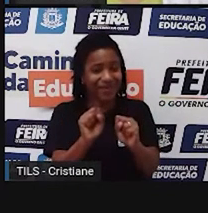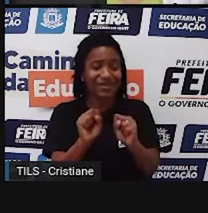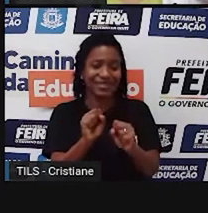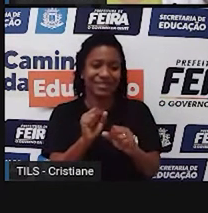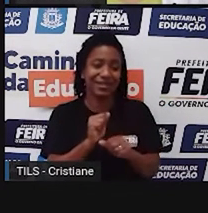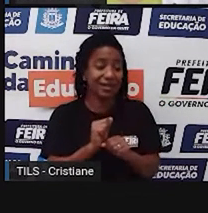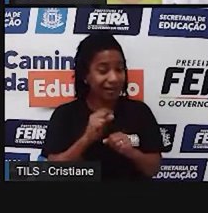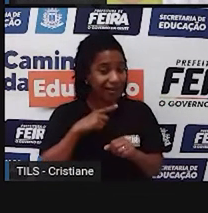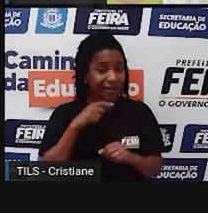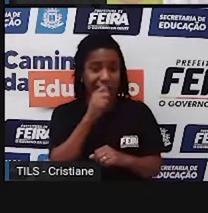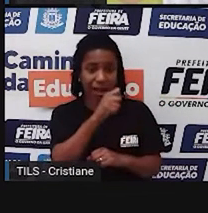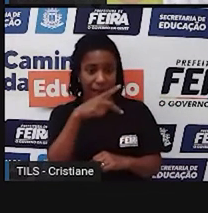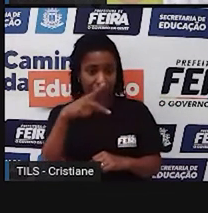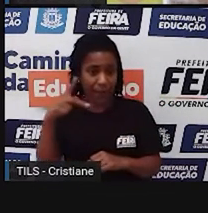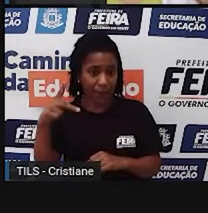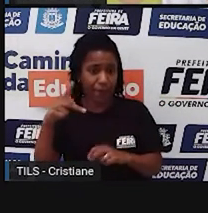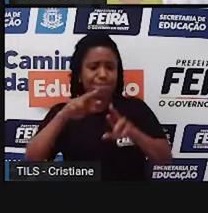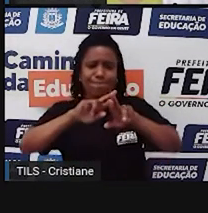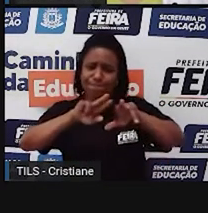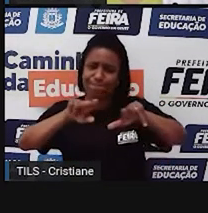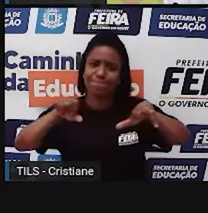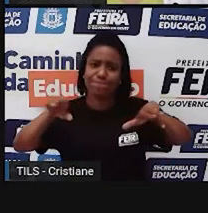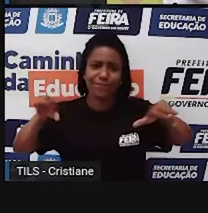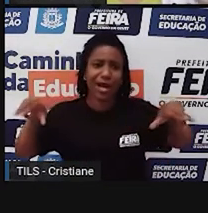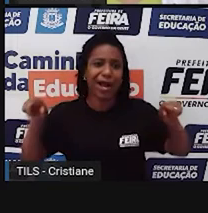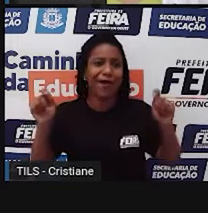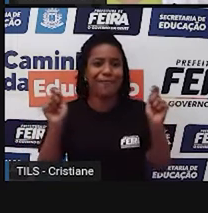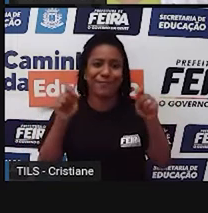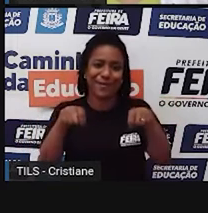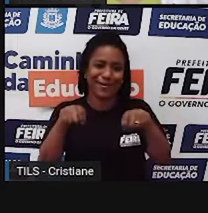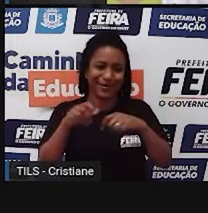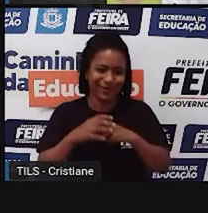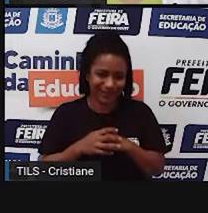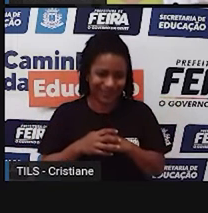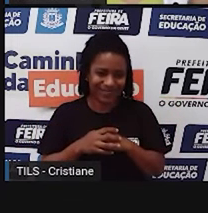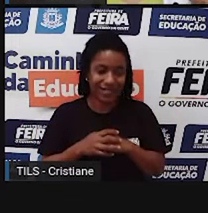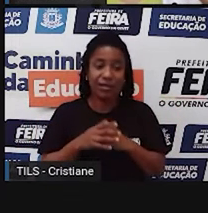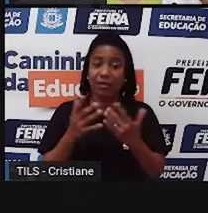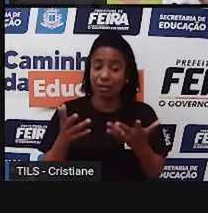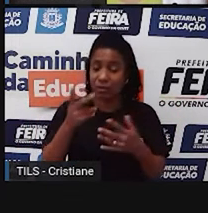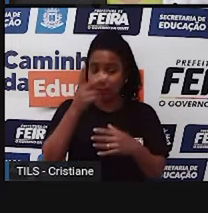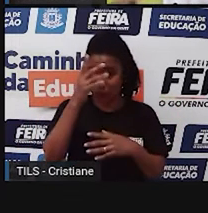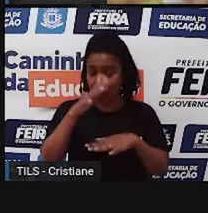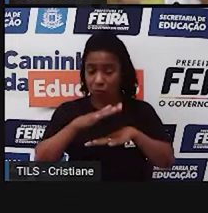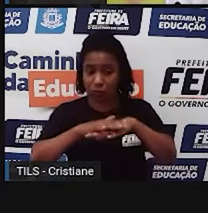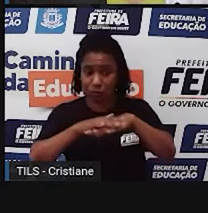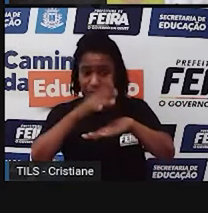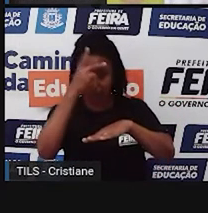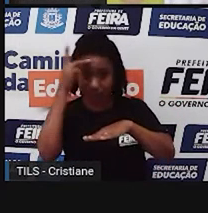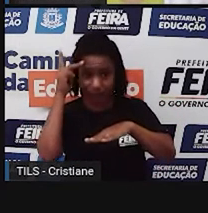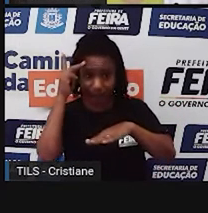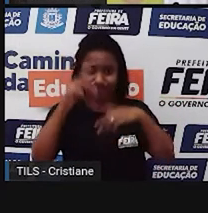Então, à medida que o homem, ele foi aprimorando, foi melhorando suas técnicas, foi melhorando as tecnologias, né,